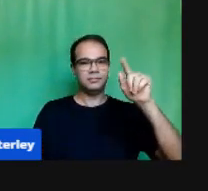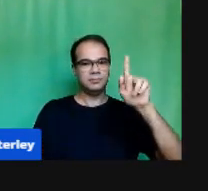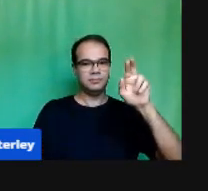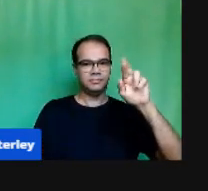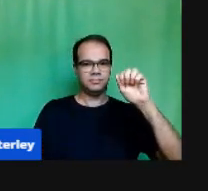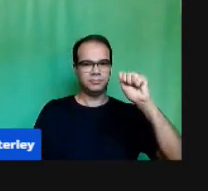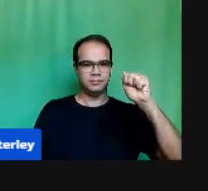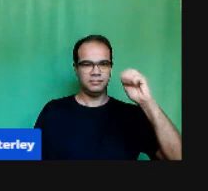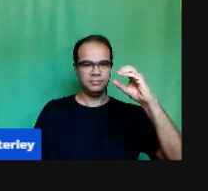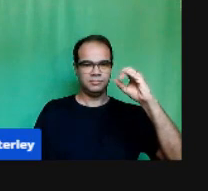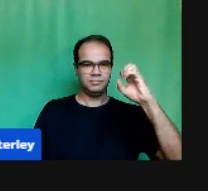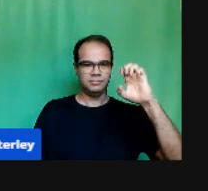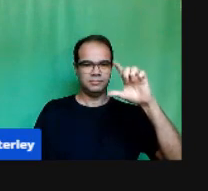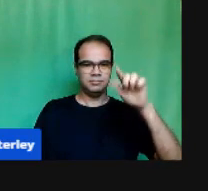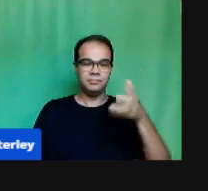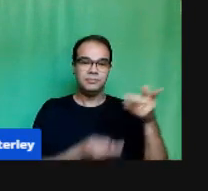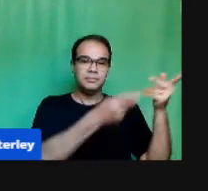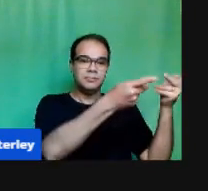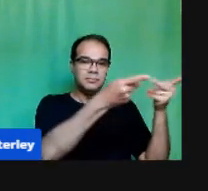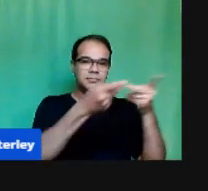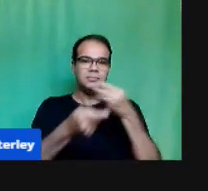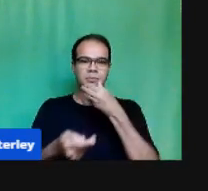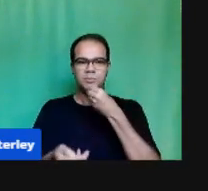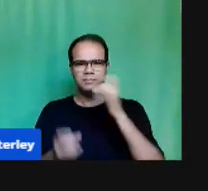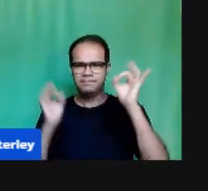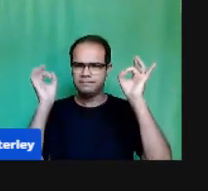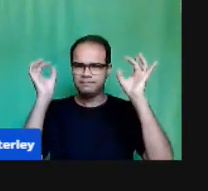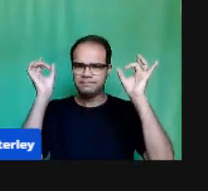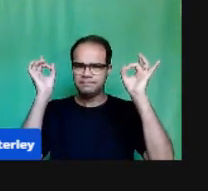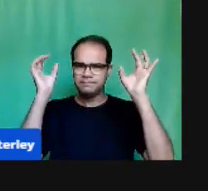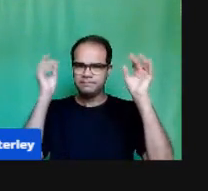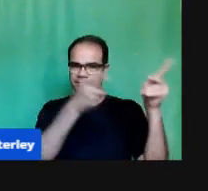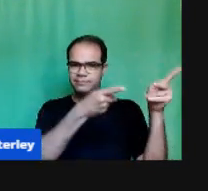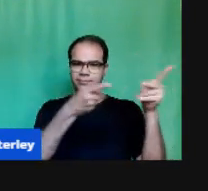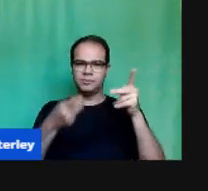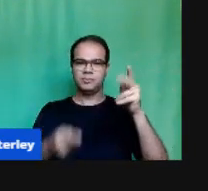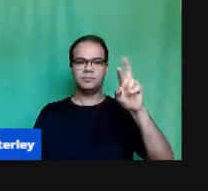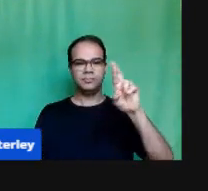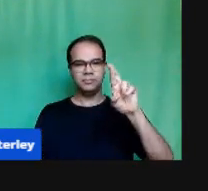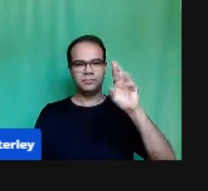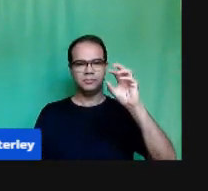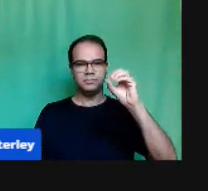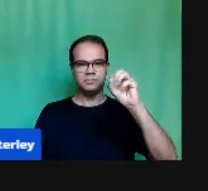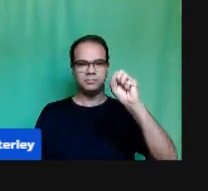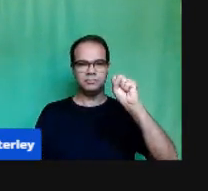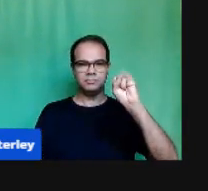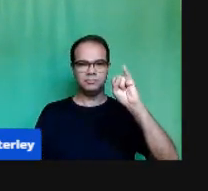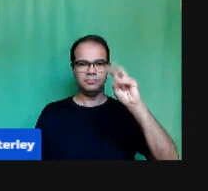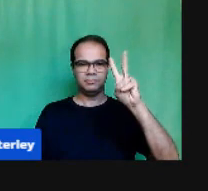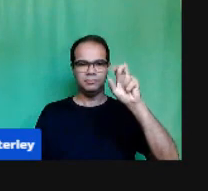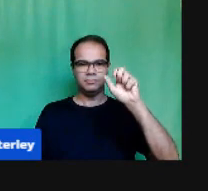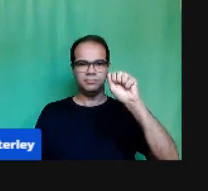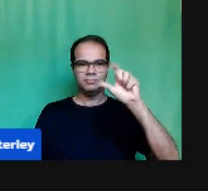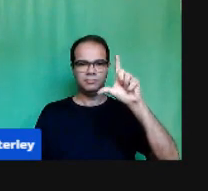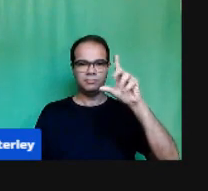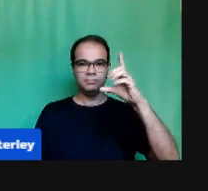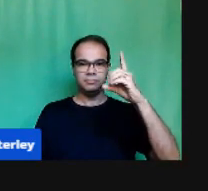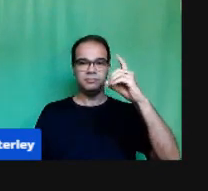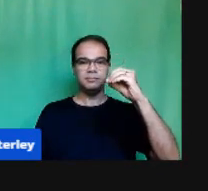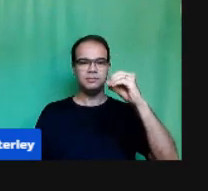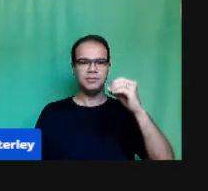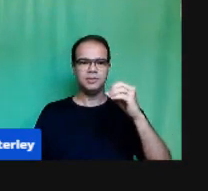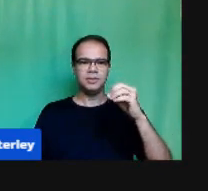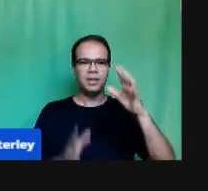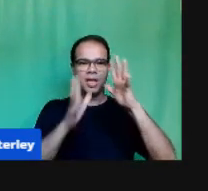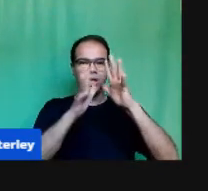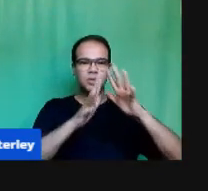Martinez E o nosso convidado especial Professor especialista Rosivaldo Alves de Oliveira Conhecido como